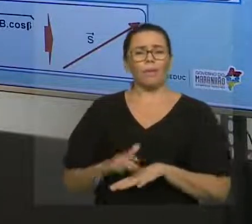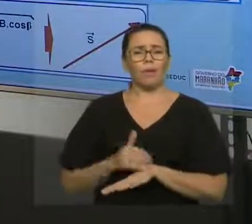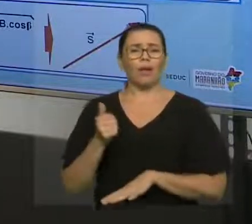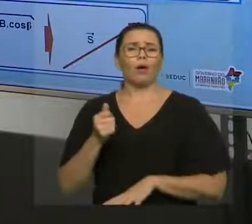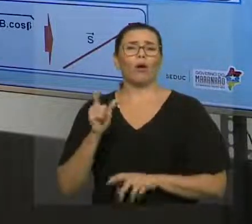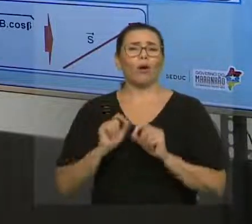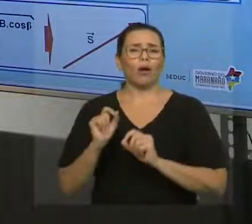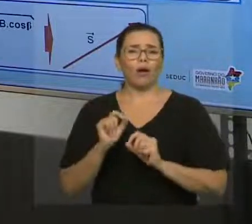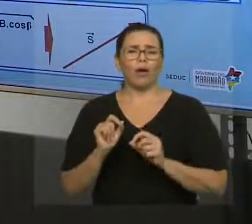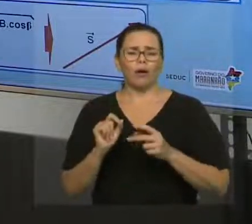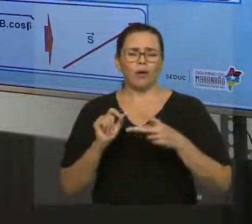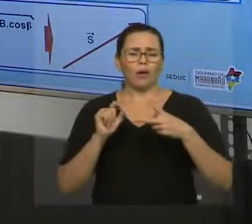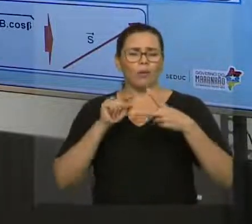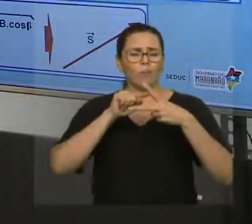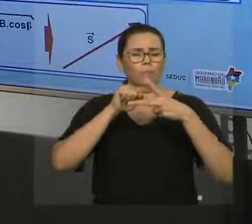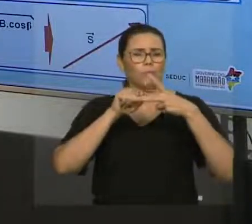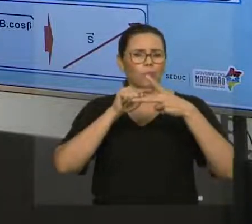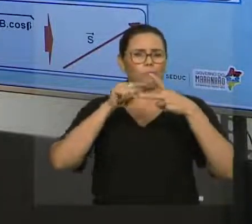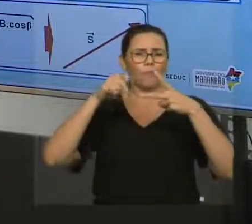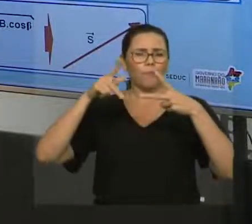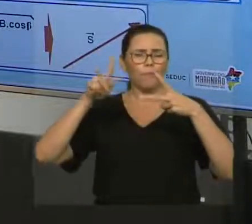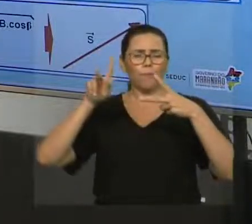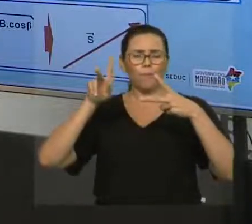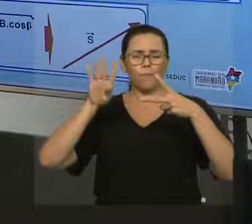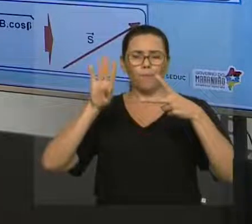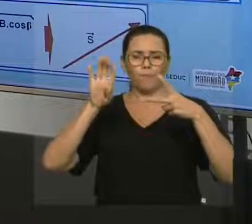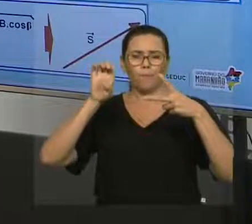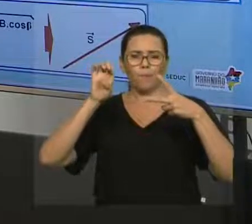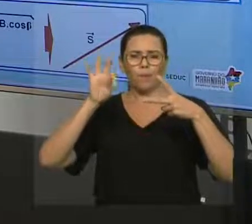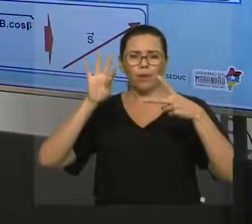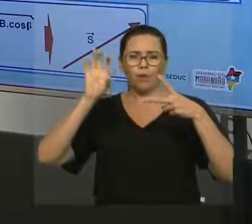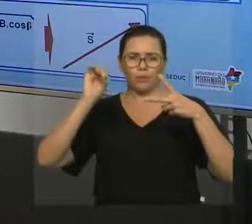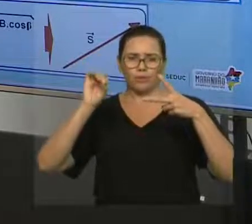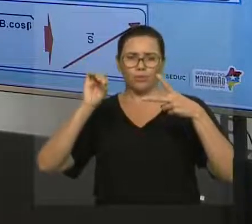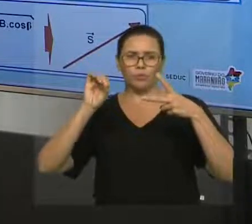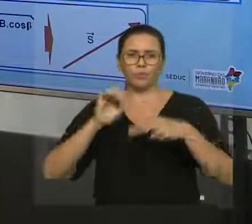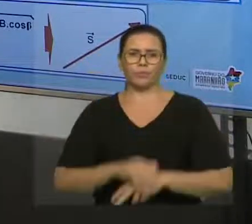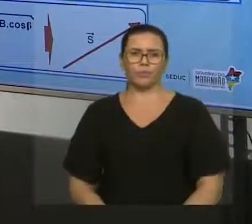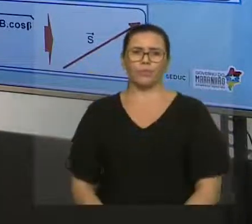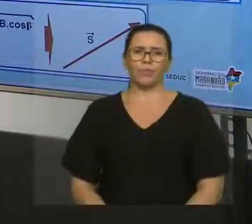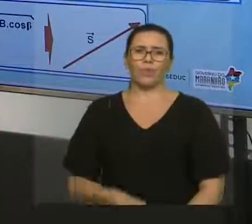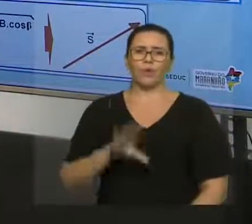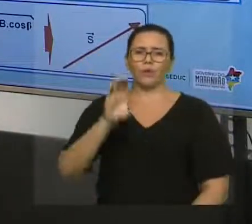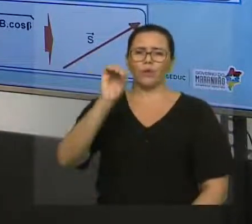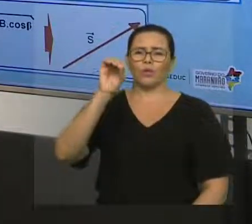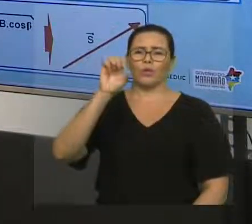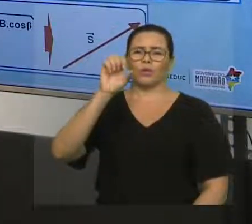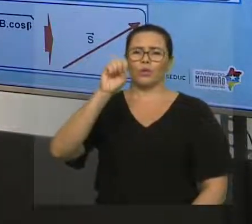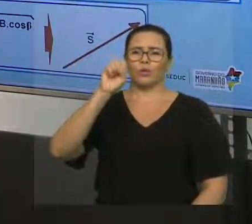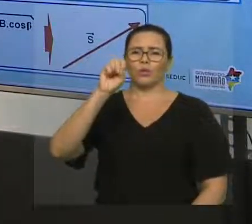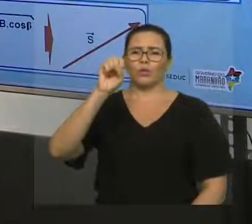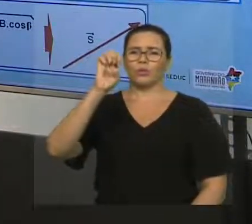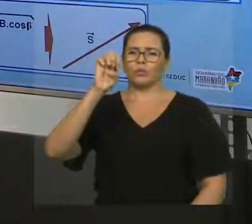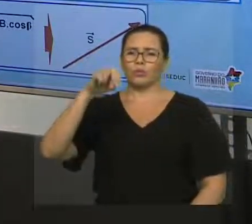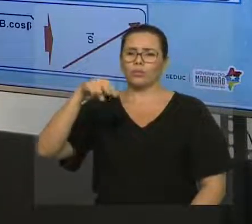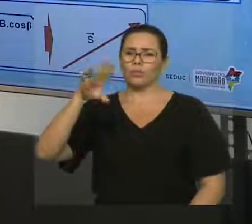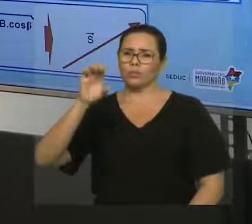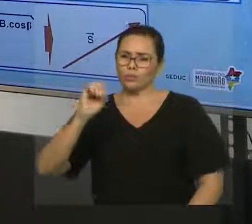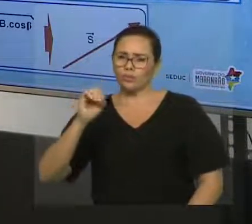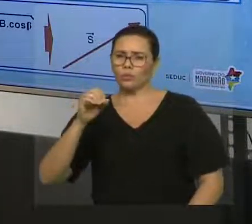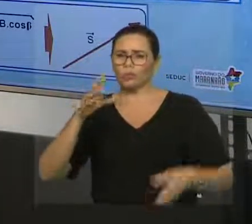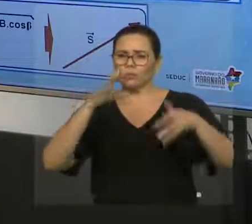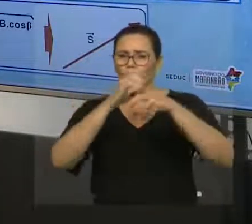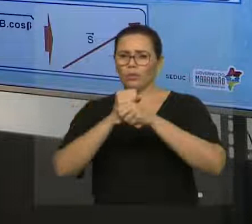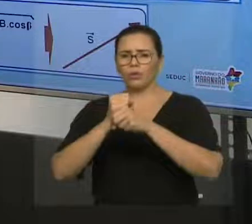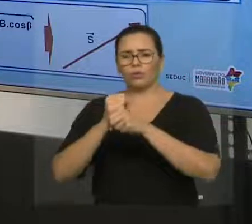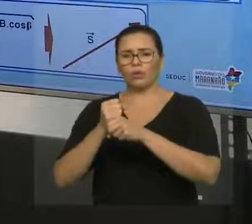suplementares. Quer dizer que a soma deles tem que dar 180. Então, quer dizer que o cosseno de um é o cosseno do outro, só que com o sinal trocado. Então,